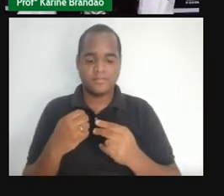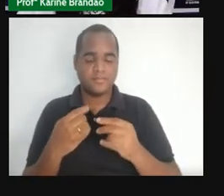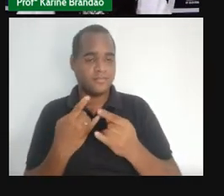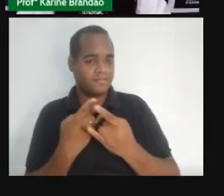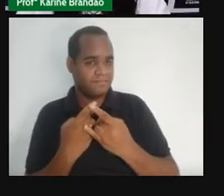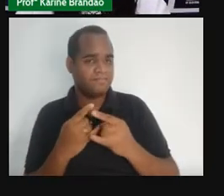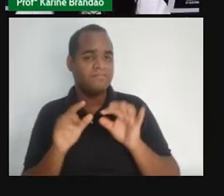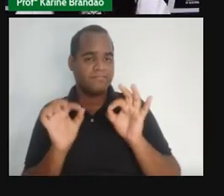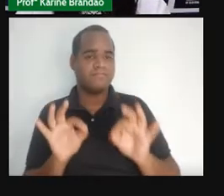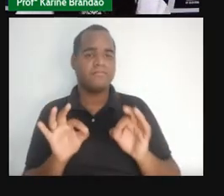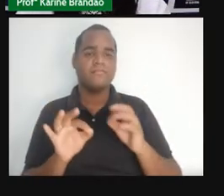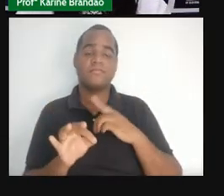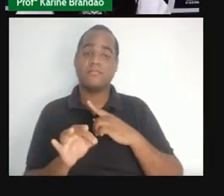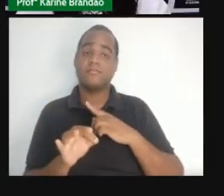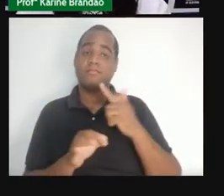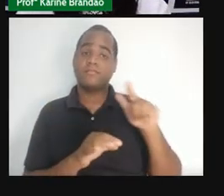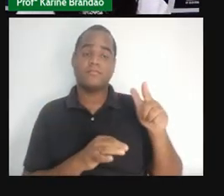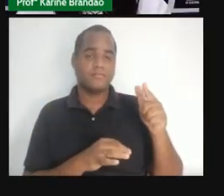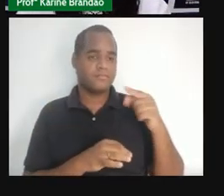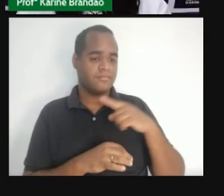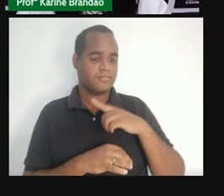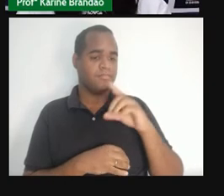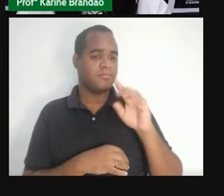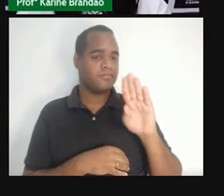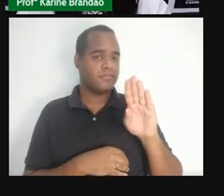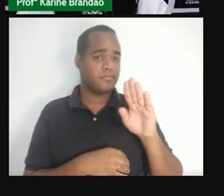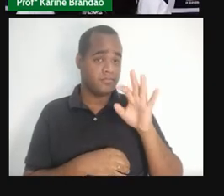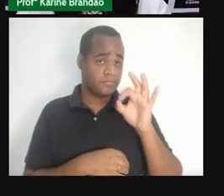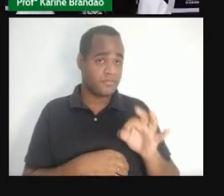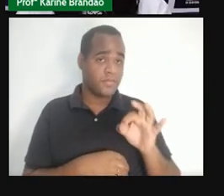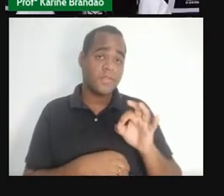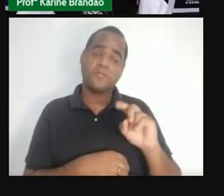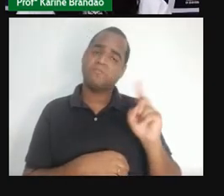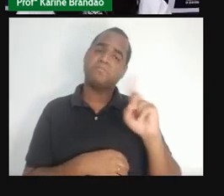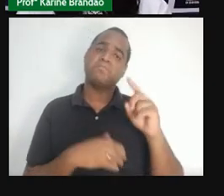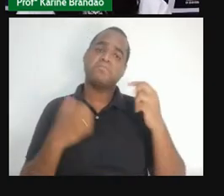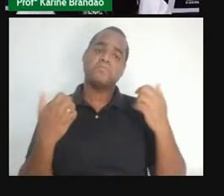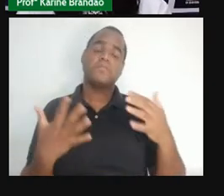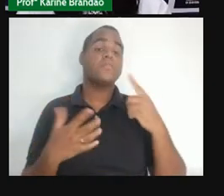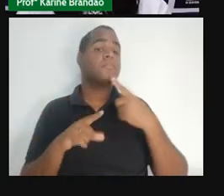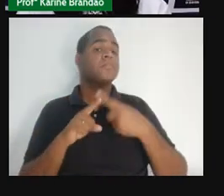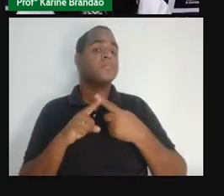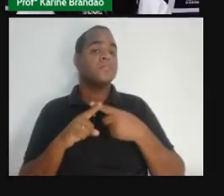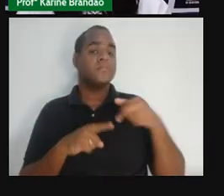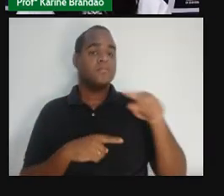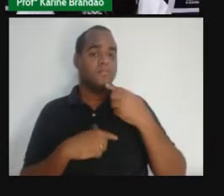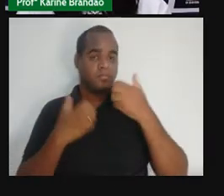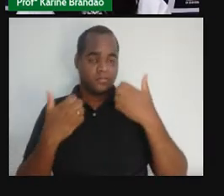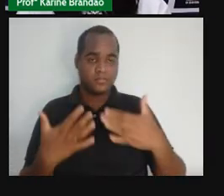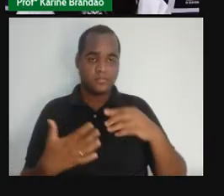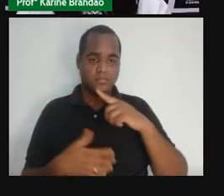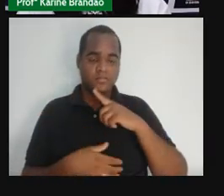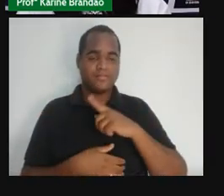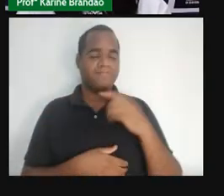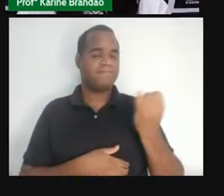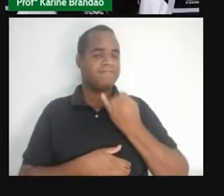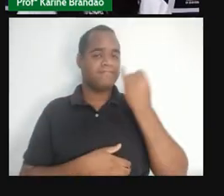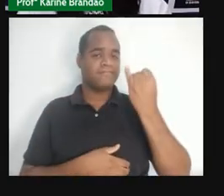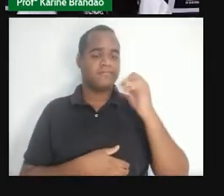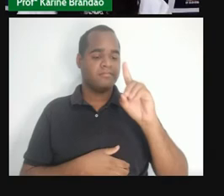Então, essa alternativa B tá correta? Não, por quê? Porque ele tá dizendo aqui que é eficaz na prevenção contra